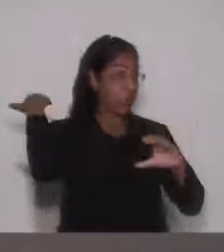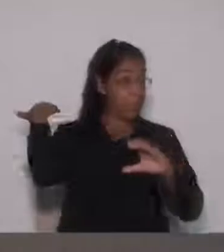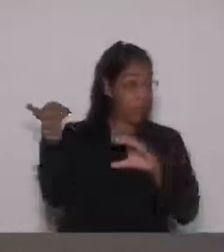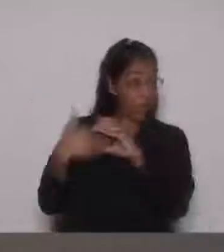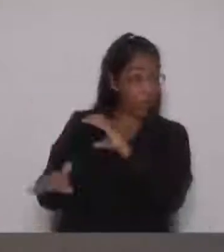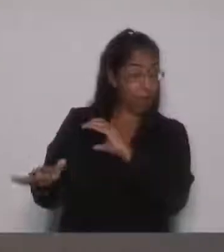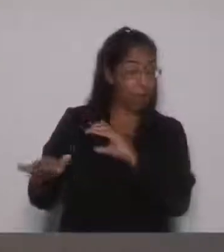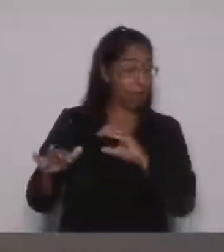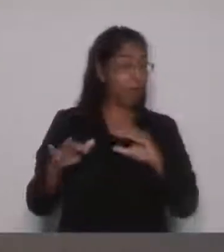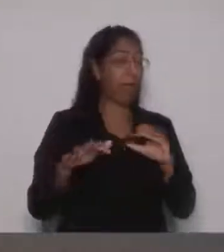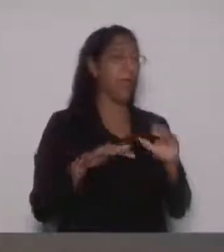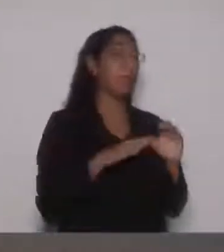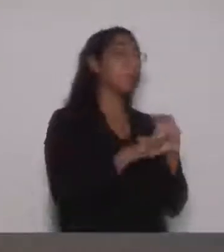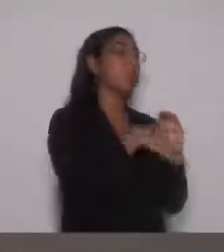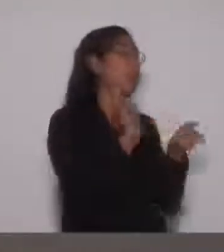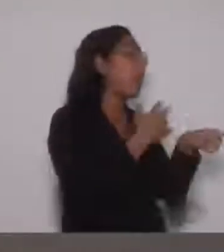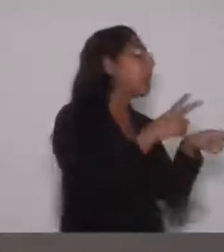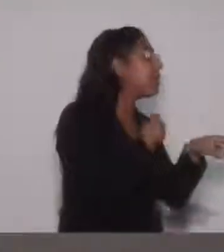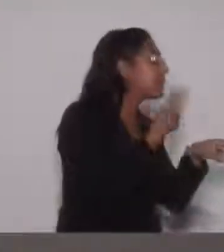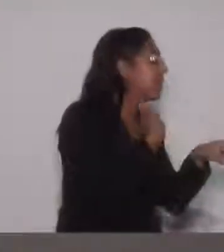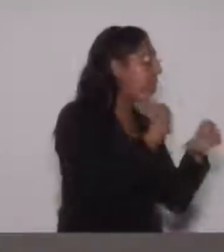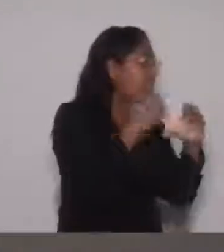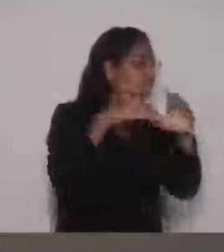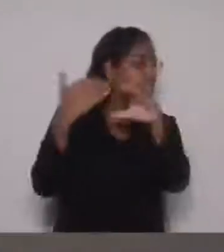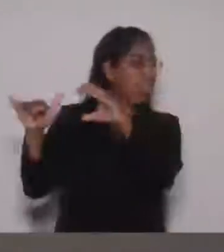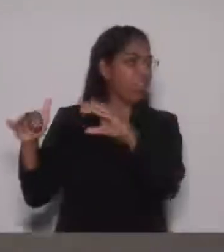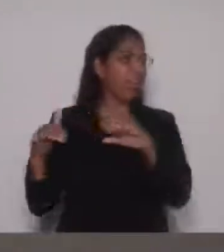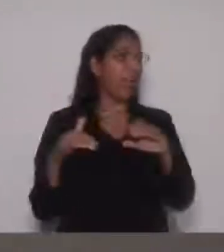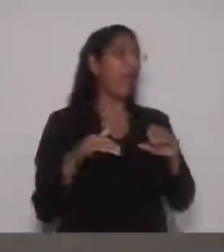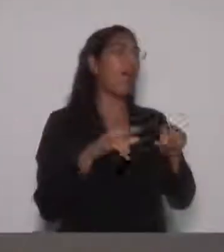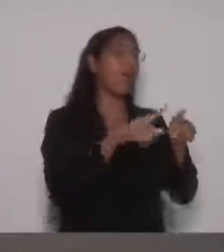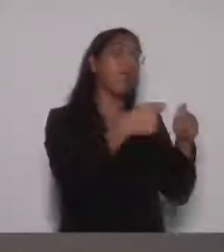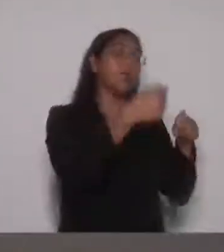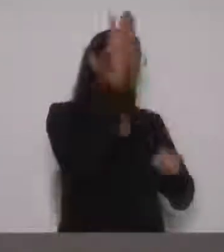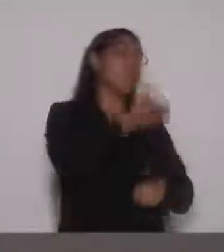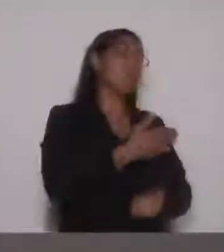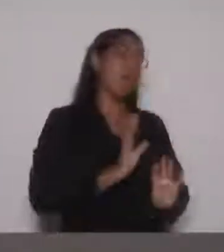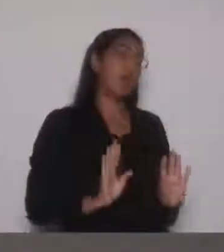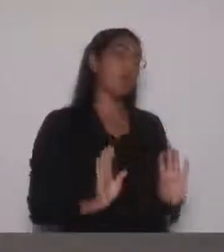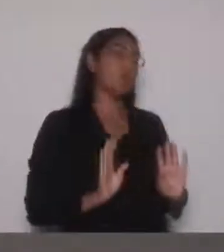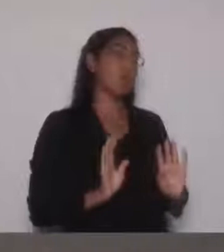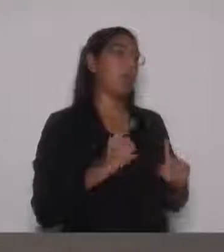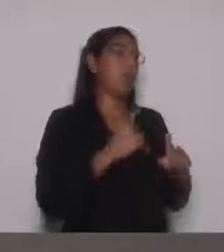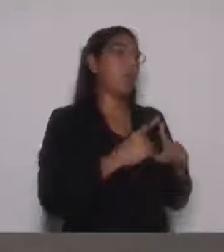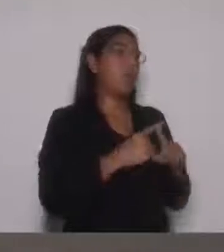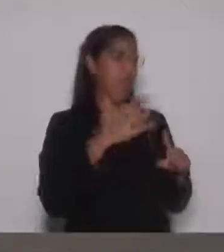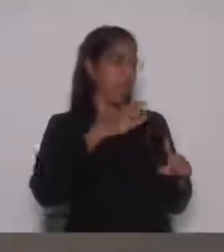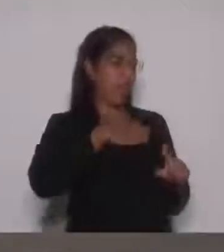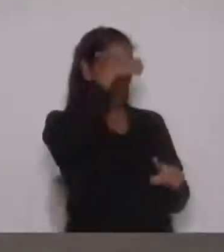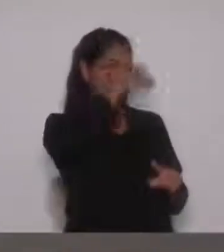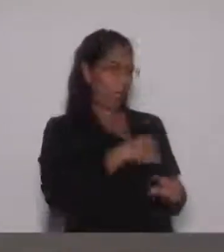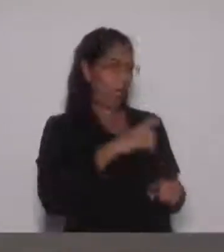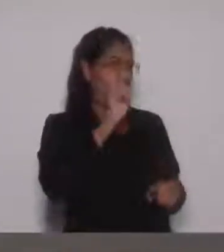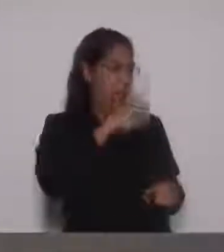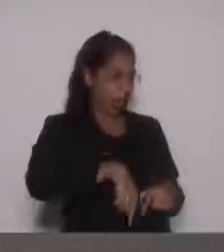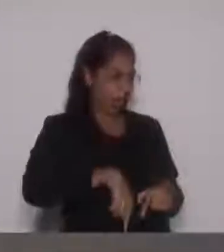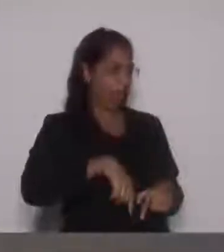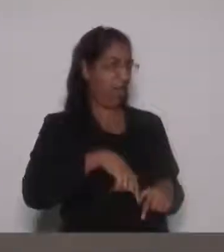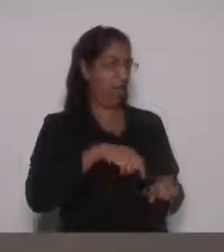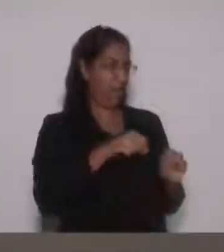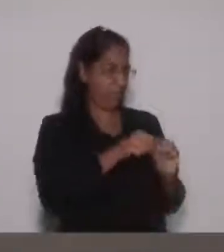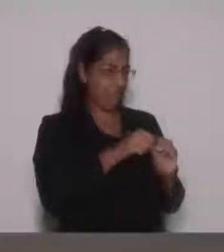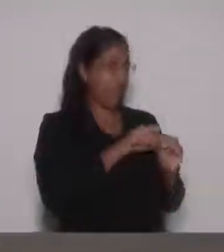recebo sobre qualquer vereador aqui, vai ter que provar. Porque não faz parte do meu caráter, vereador Ana